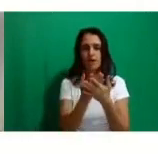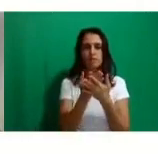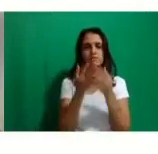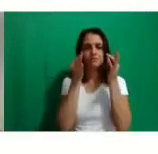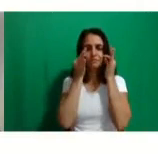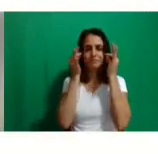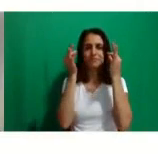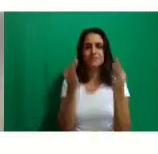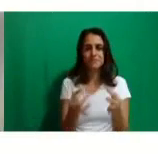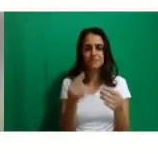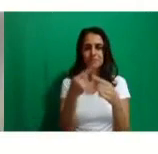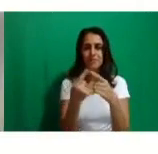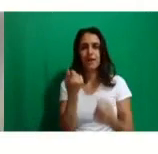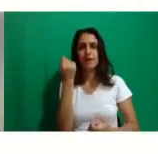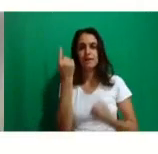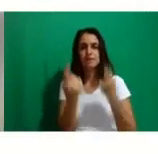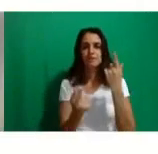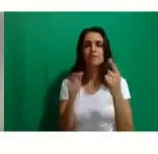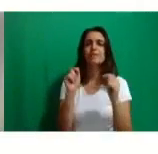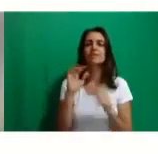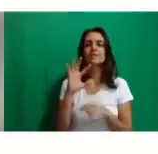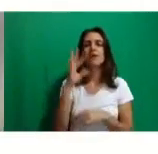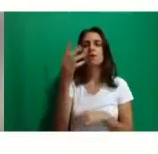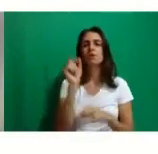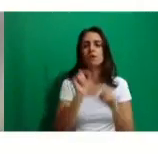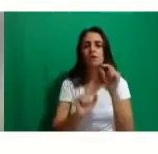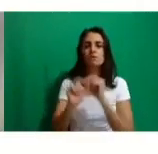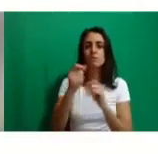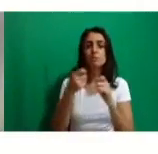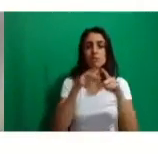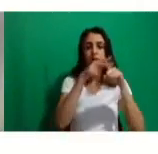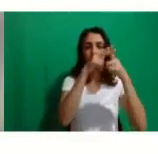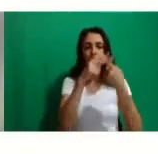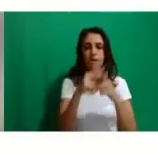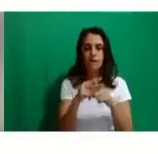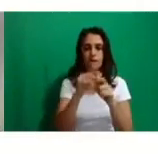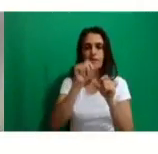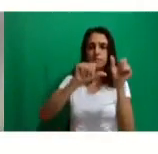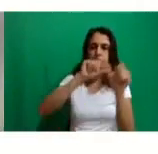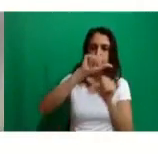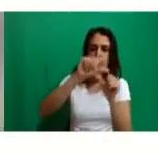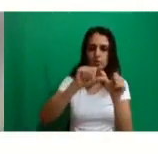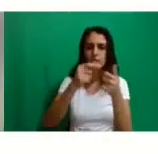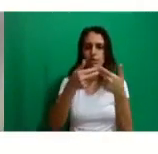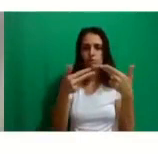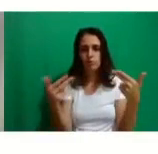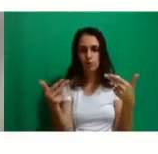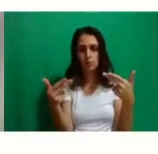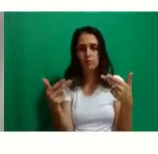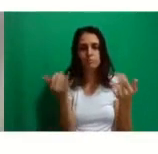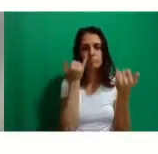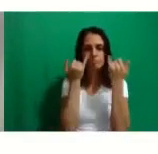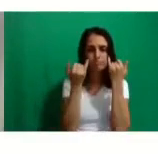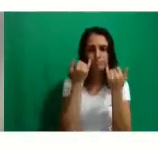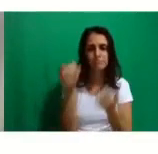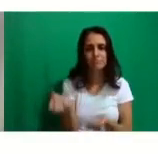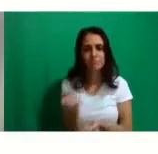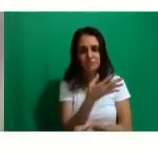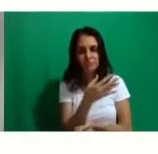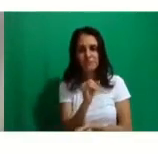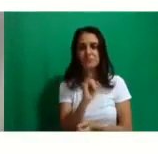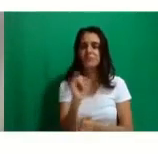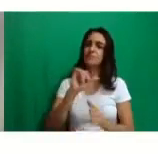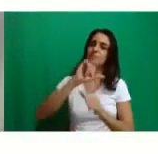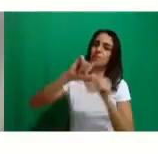hora ou outra, a gente precisa fazer alguma adequação nesse planejamento. Então, quando a gente faz alguma adequação, eu